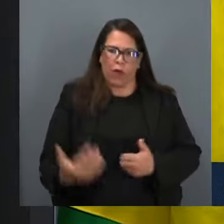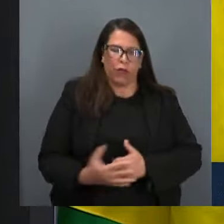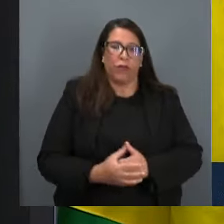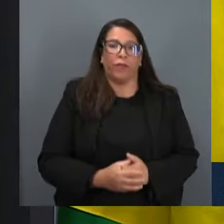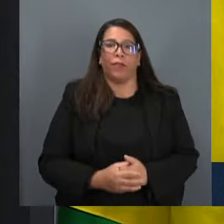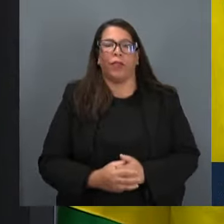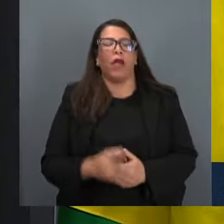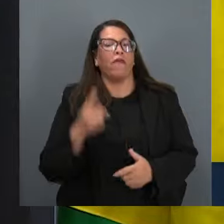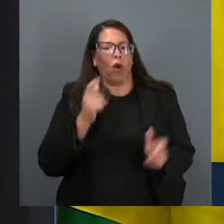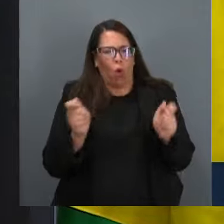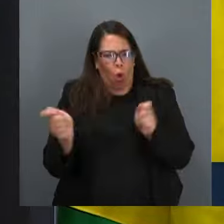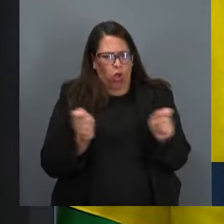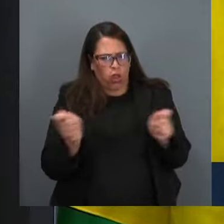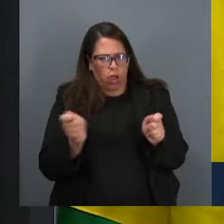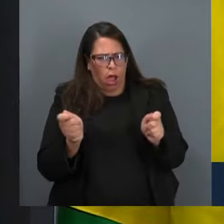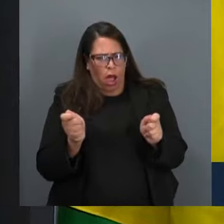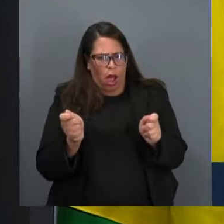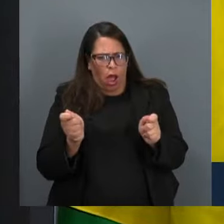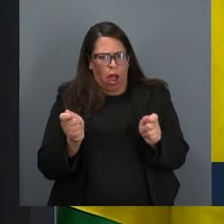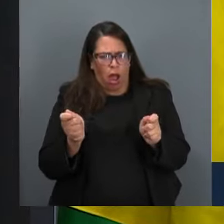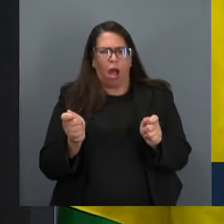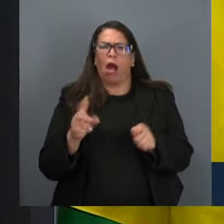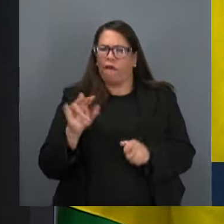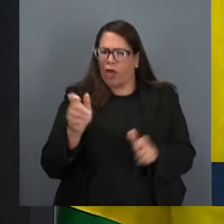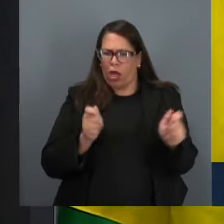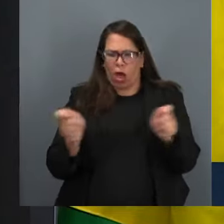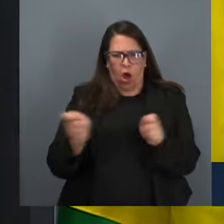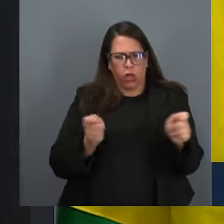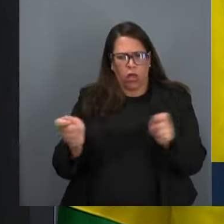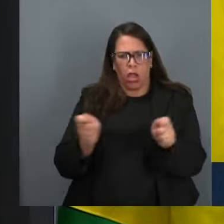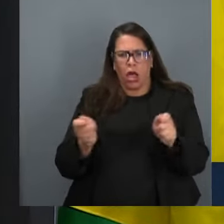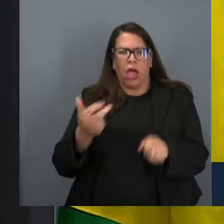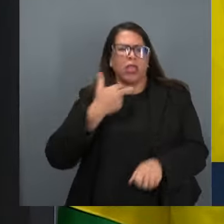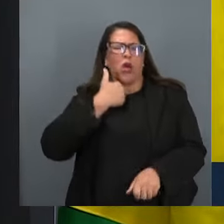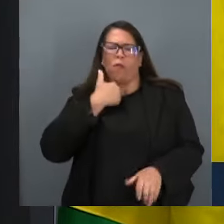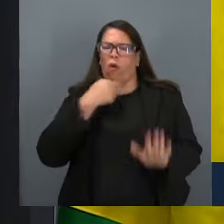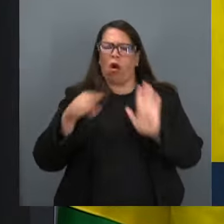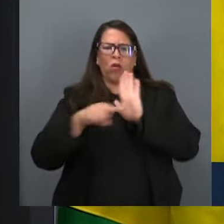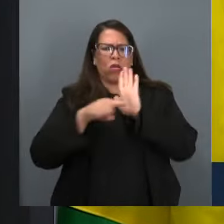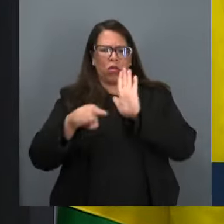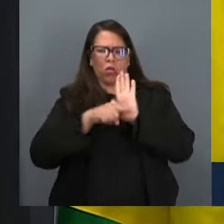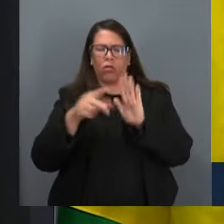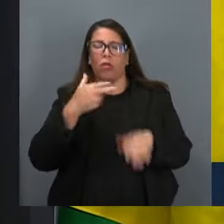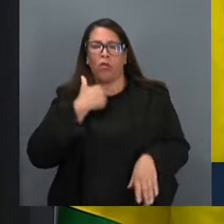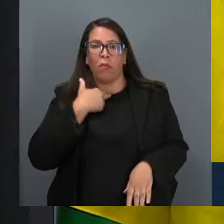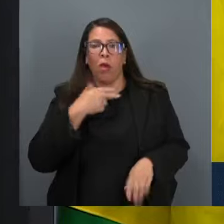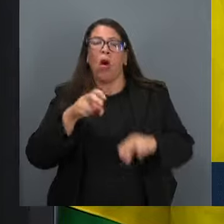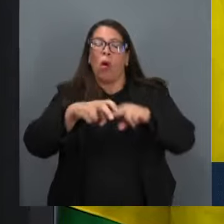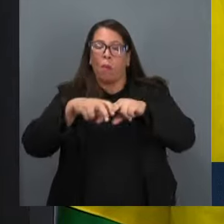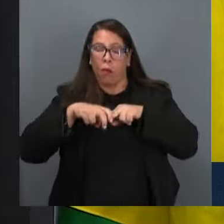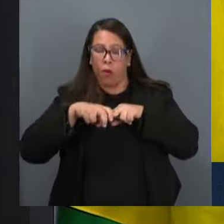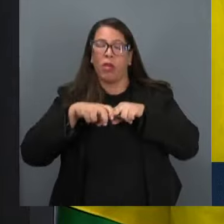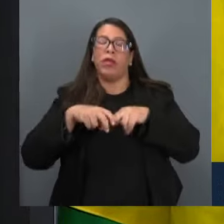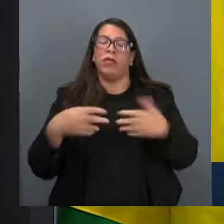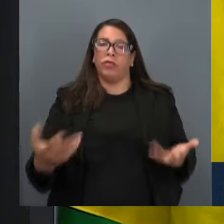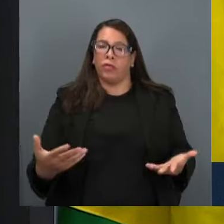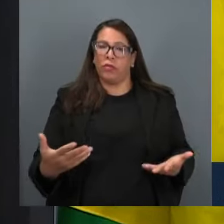Vão monitorar. Os poderosos não podem ser criticados. Por isso essa sanha